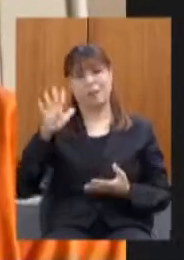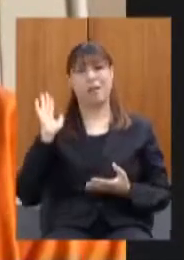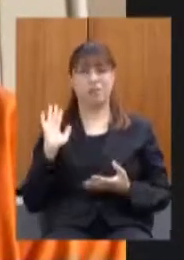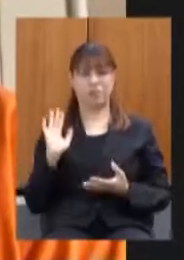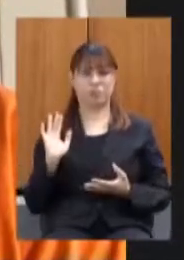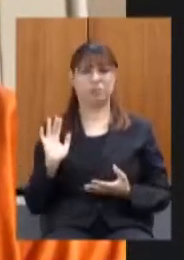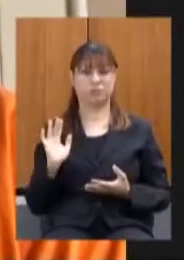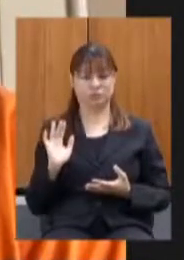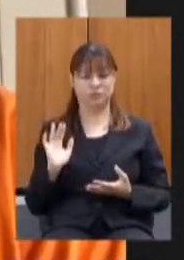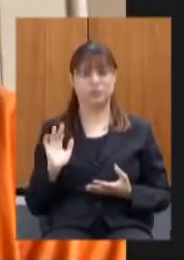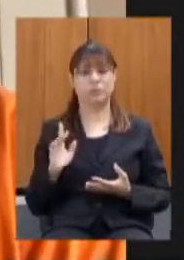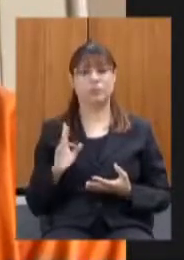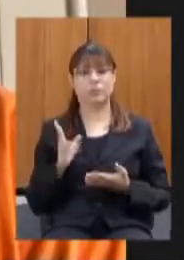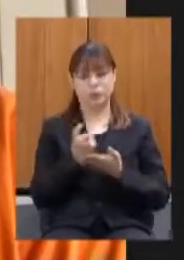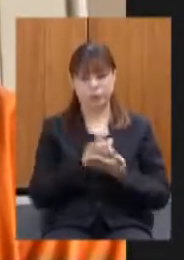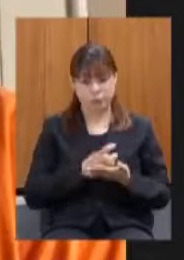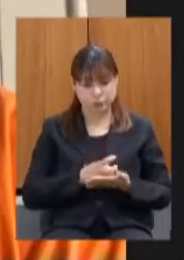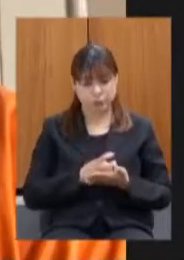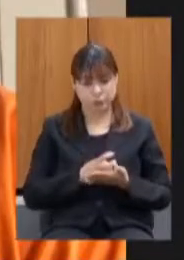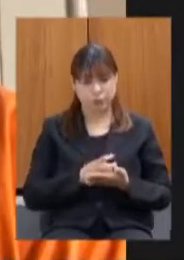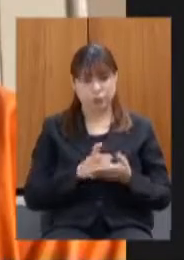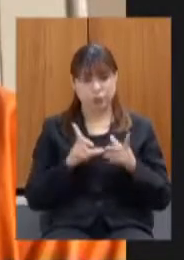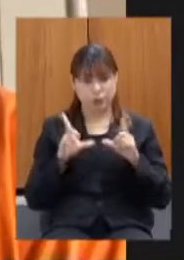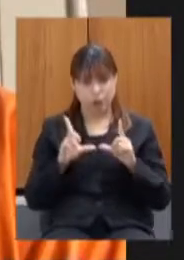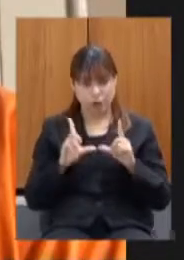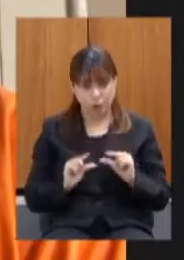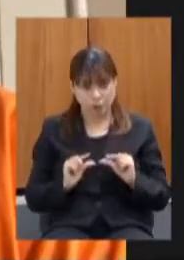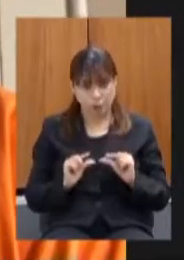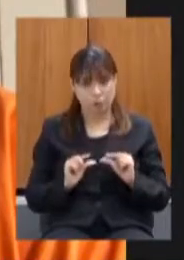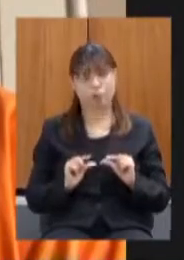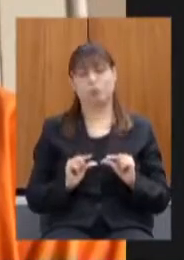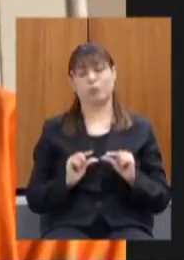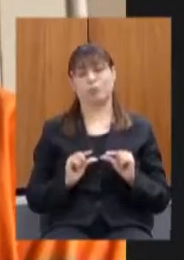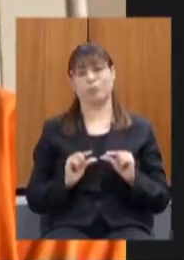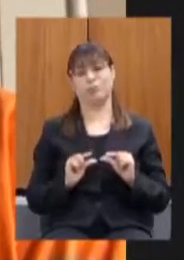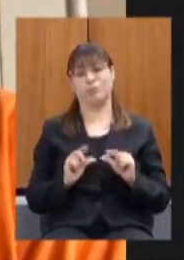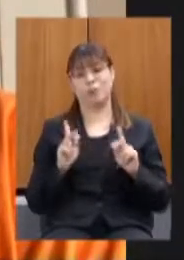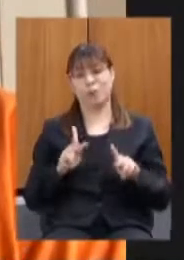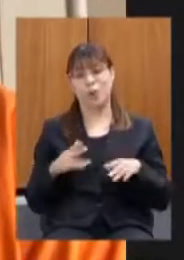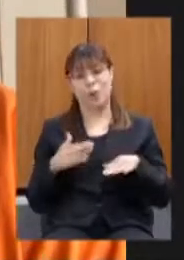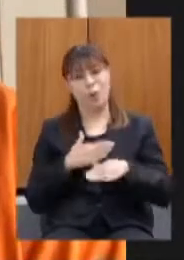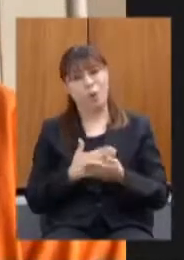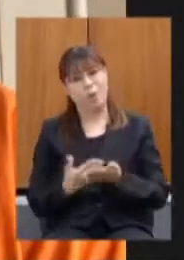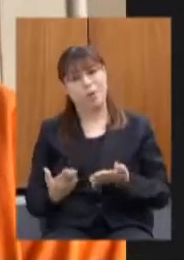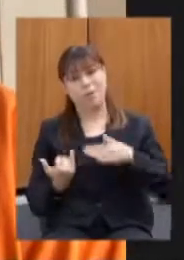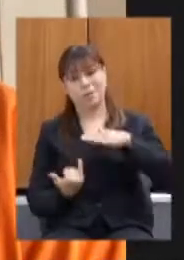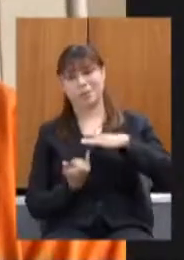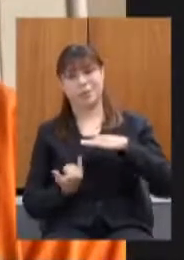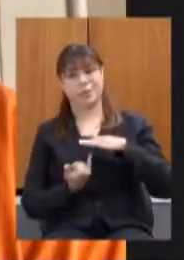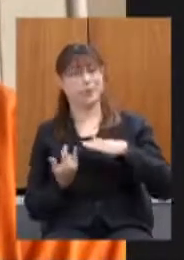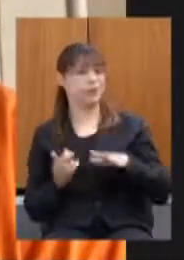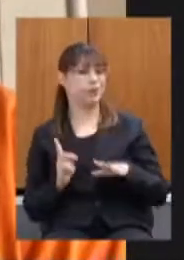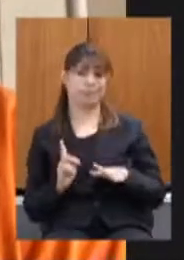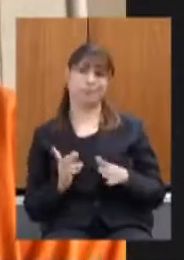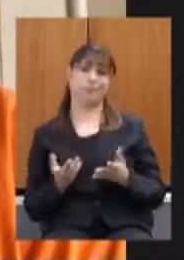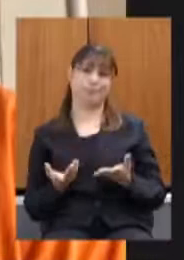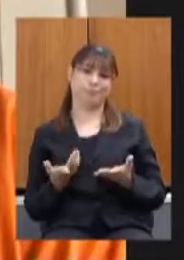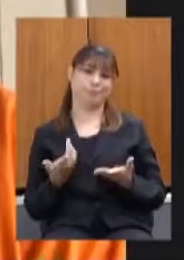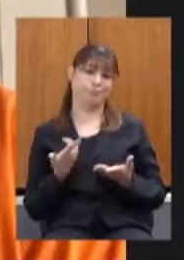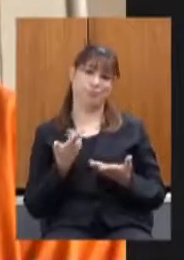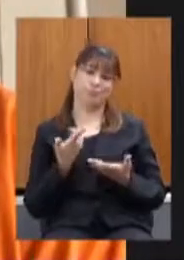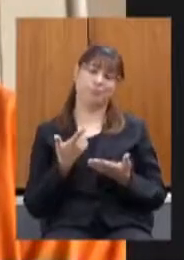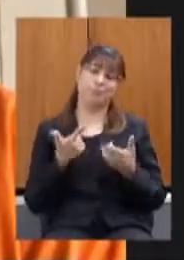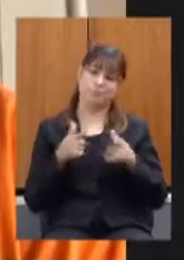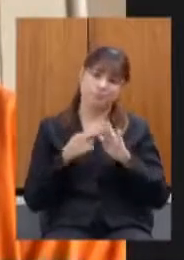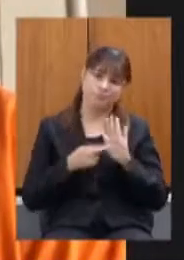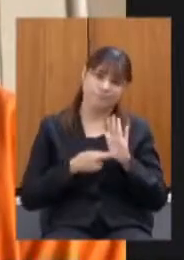arrecadação não aumenta a arrecadação diminui as pessoas fogem vai pra informalidade né e o pior é que eu fico